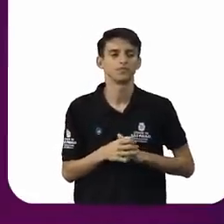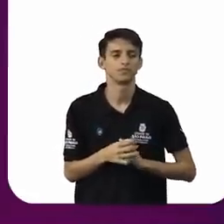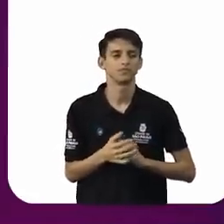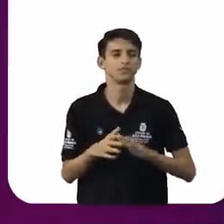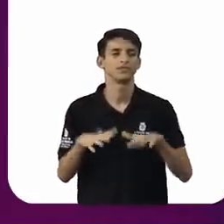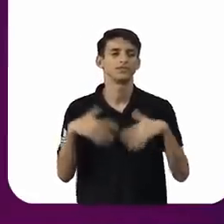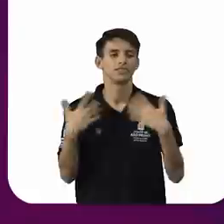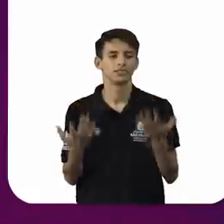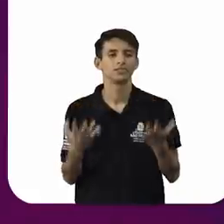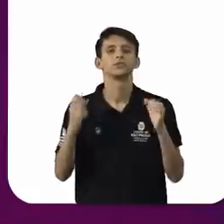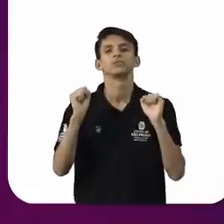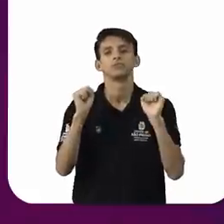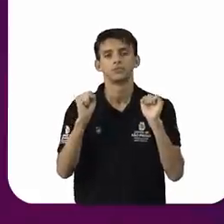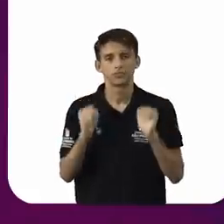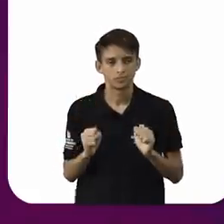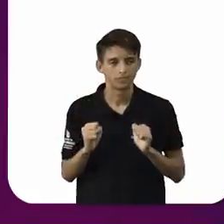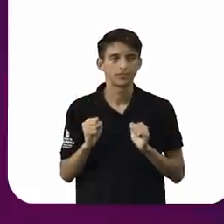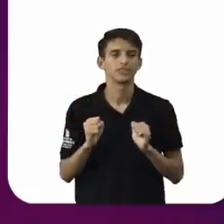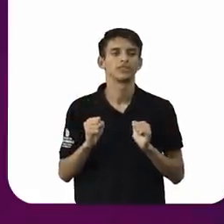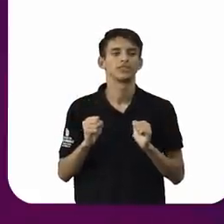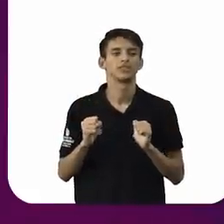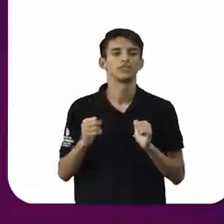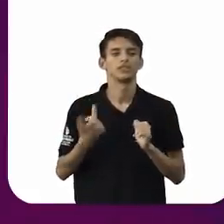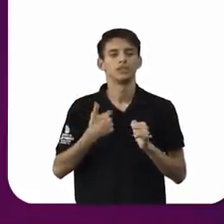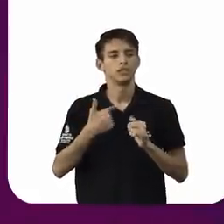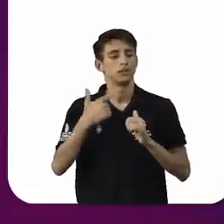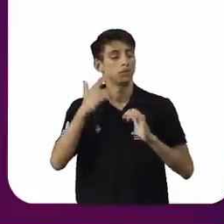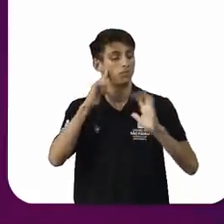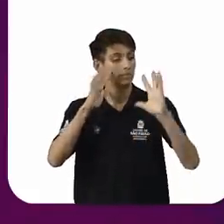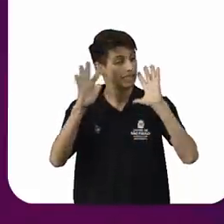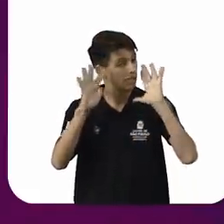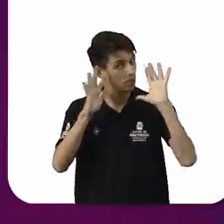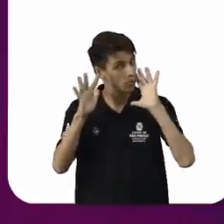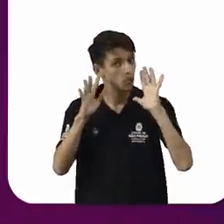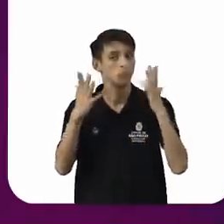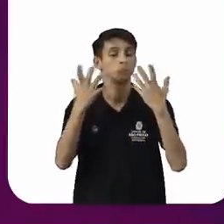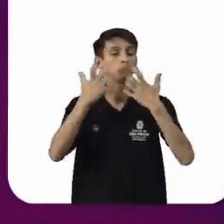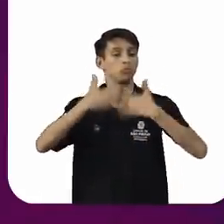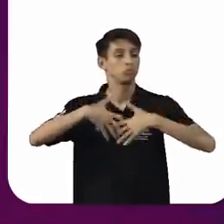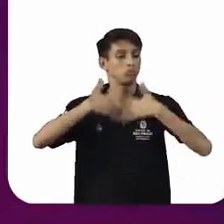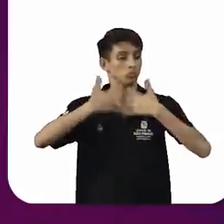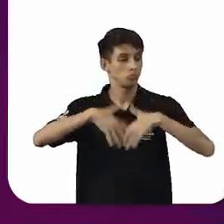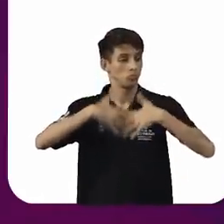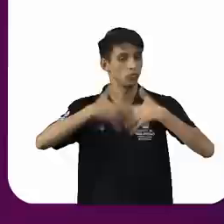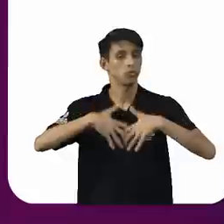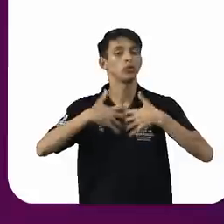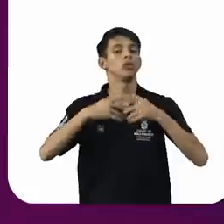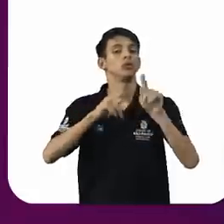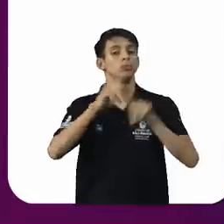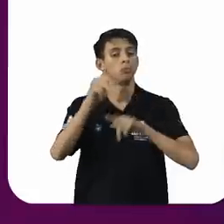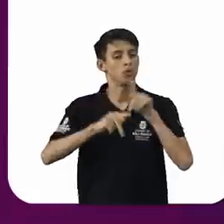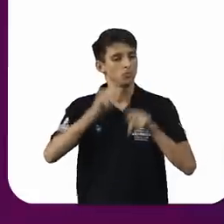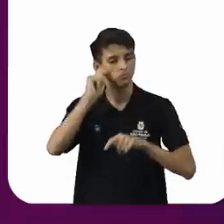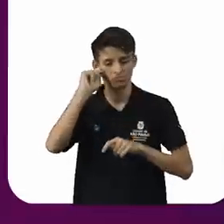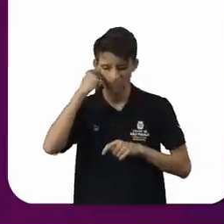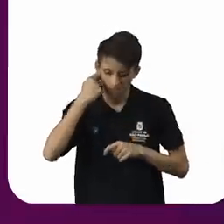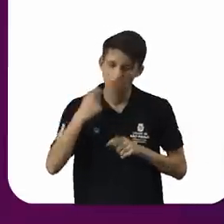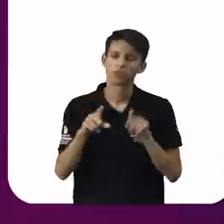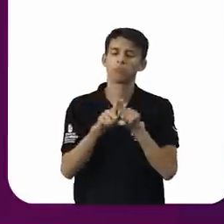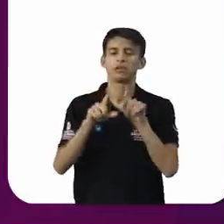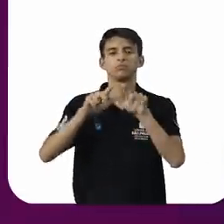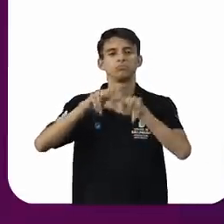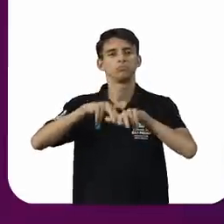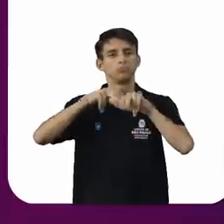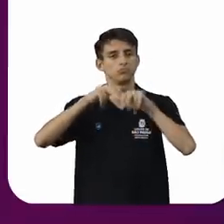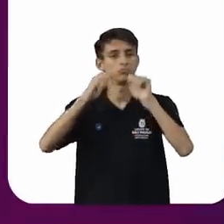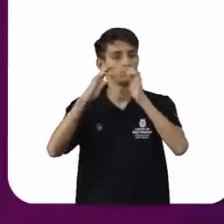dividir essa mesa com um dos maiores pensadores contemporâneos do povo preto e do povo de terreiro no